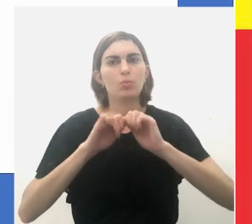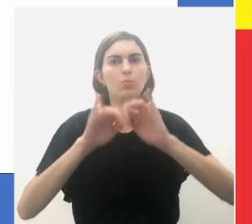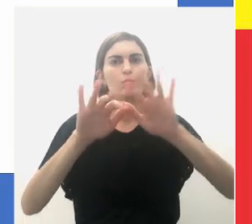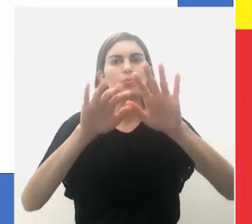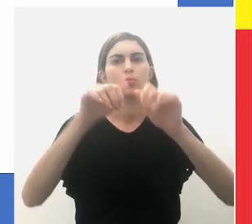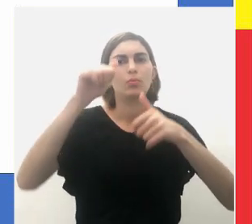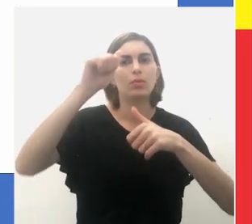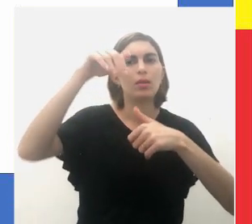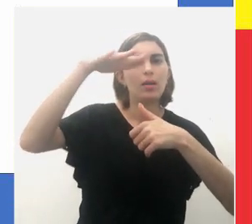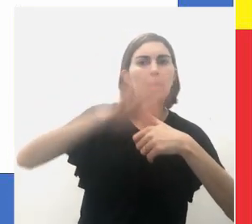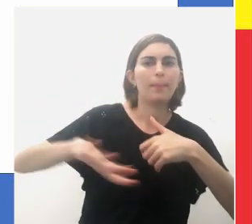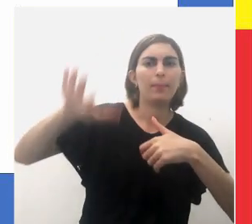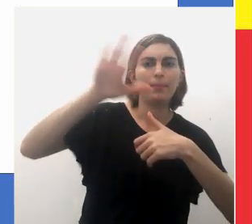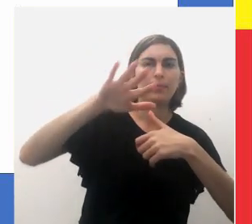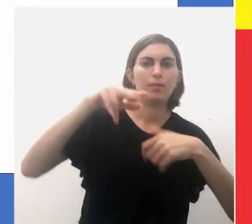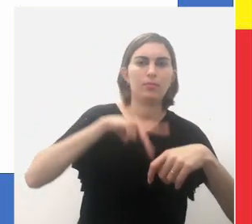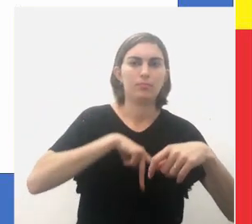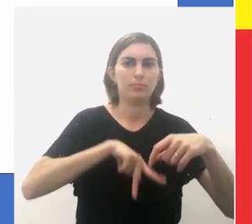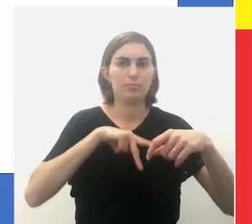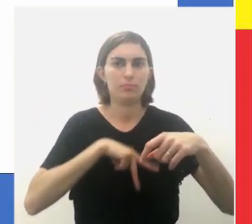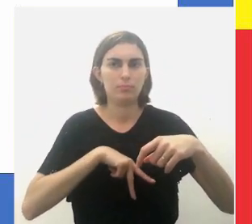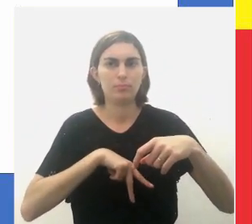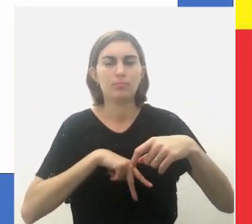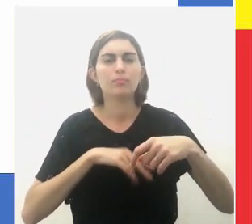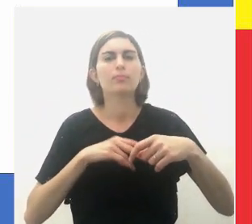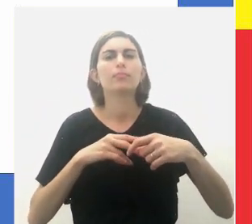foi estendido a toda a América portuguesa.